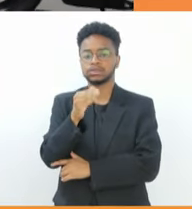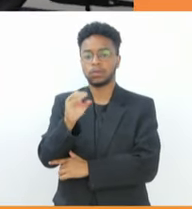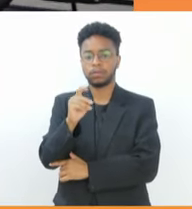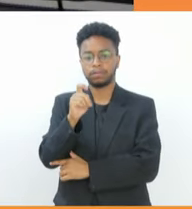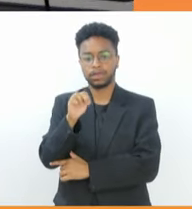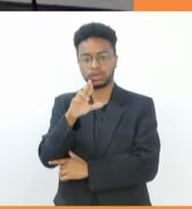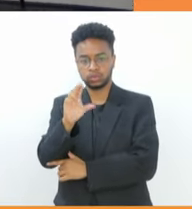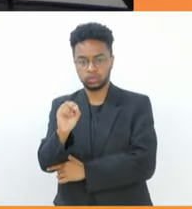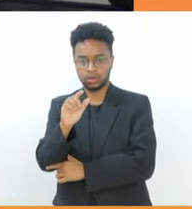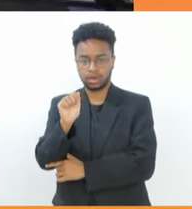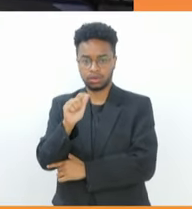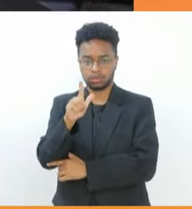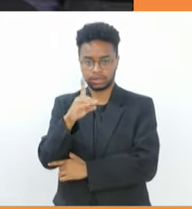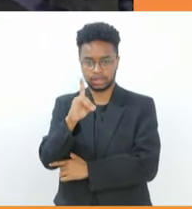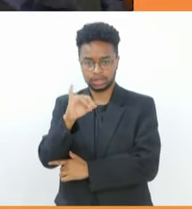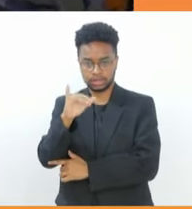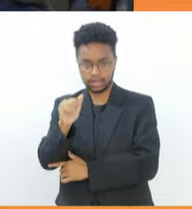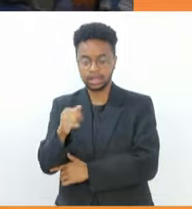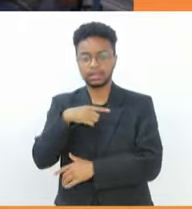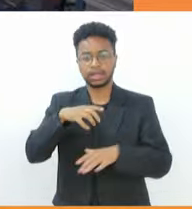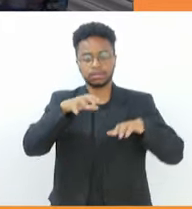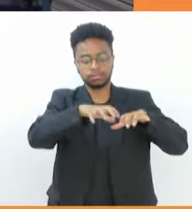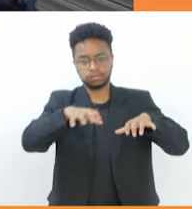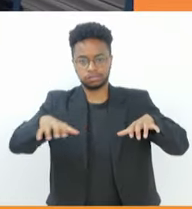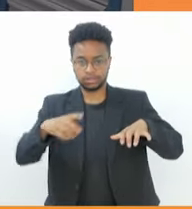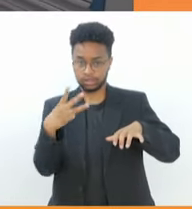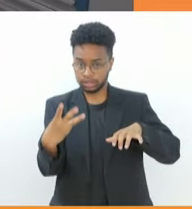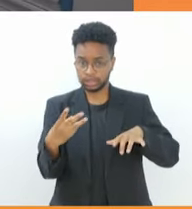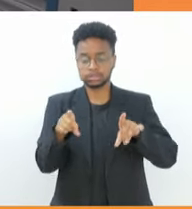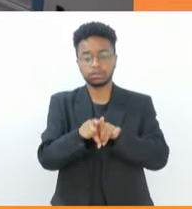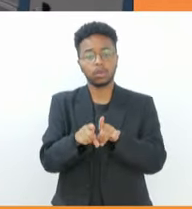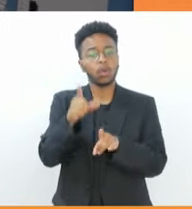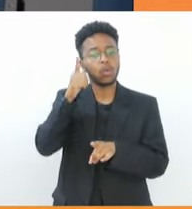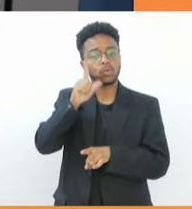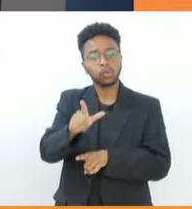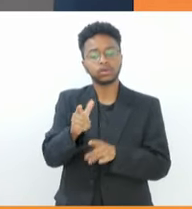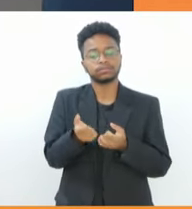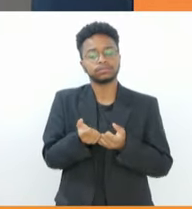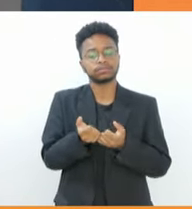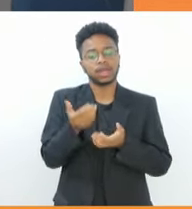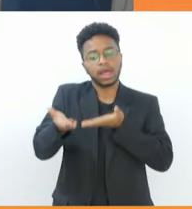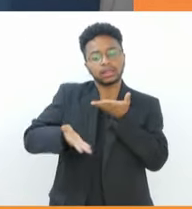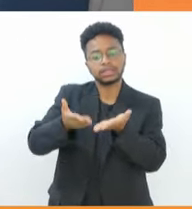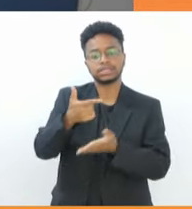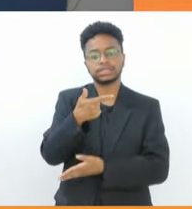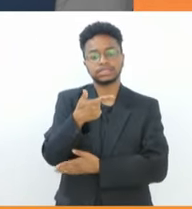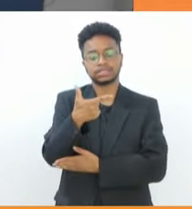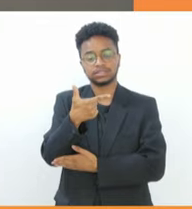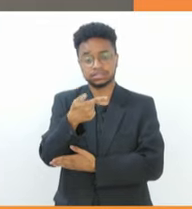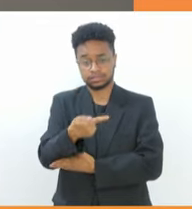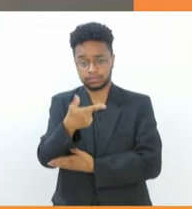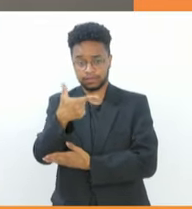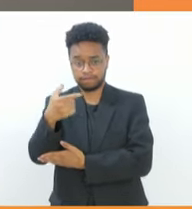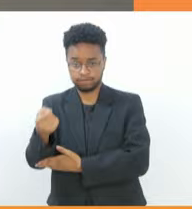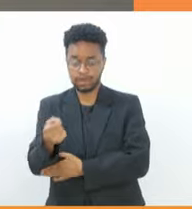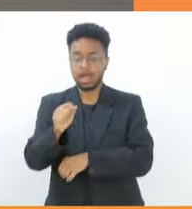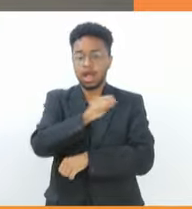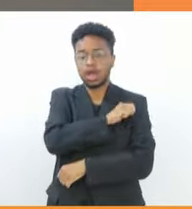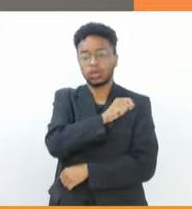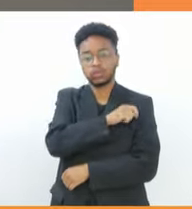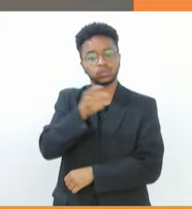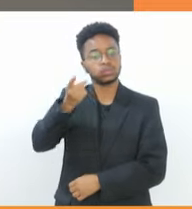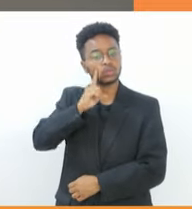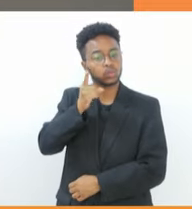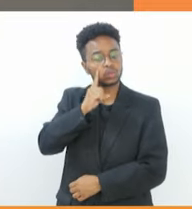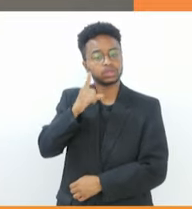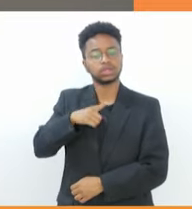unidade possui três pavimentos e tem capacidade de atender 720 alunos diariamente em 18 ambientes de